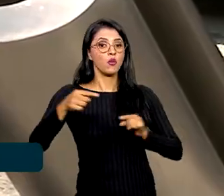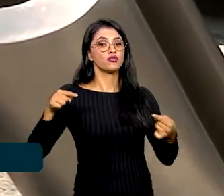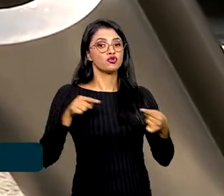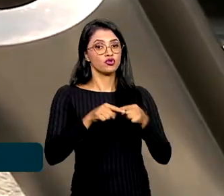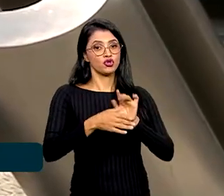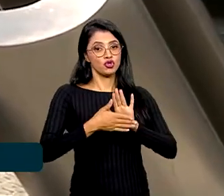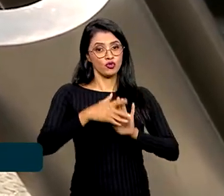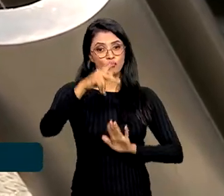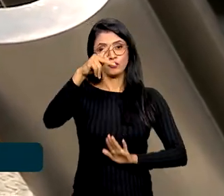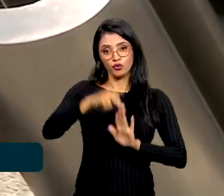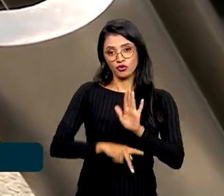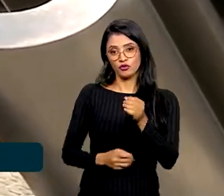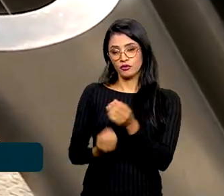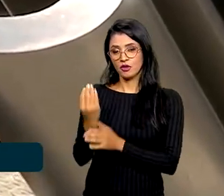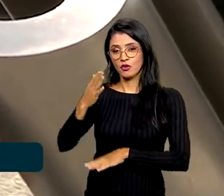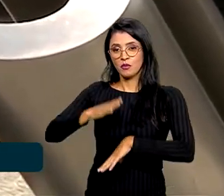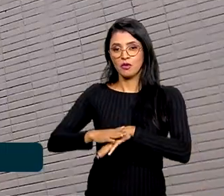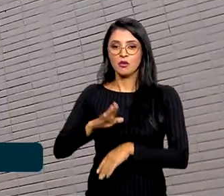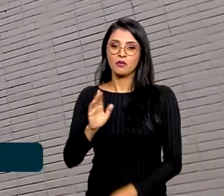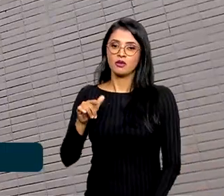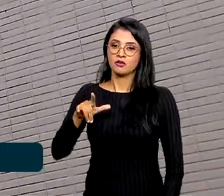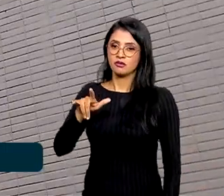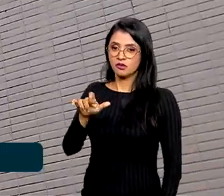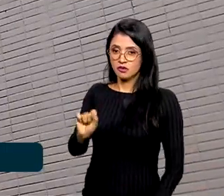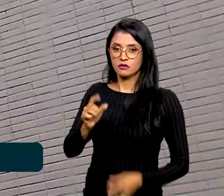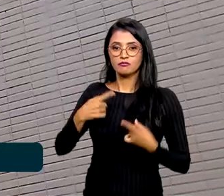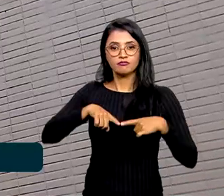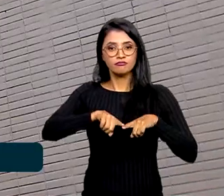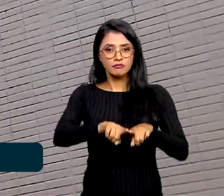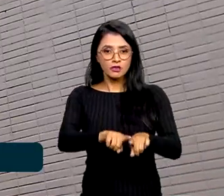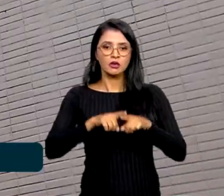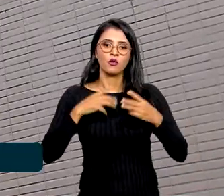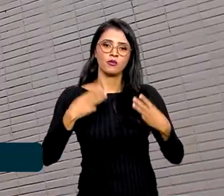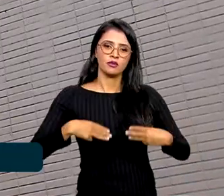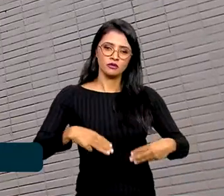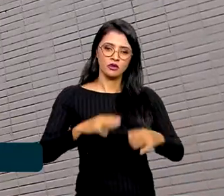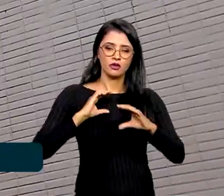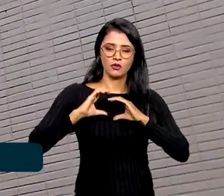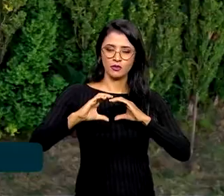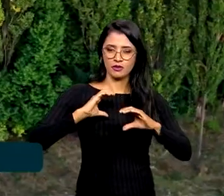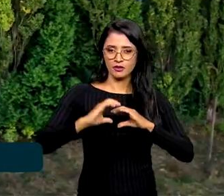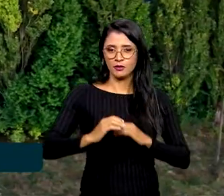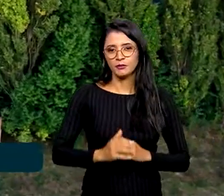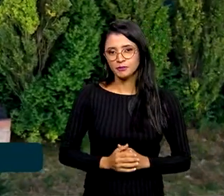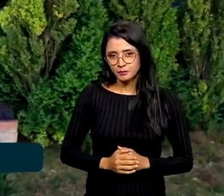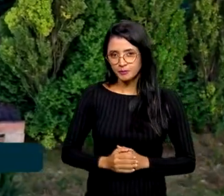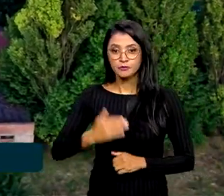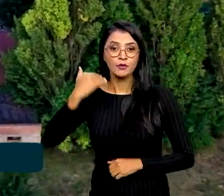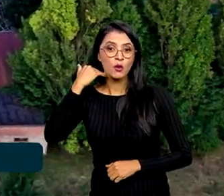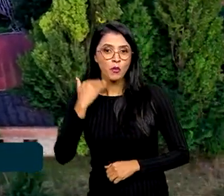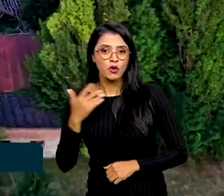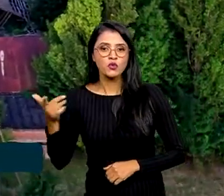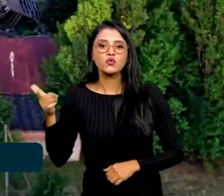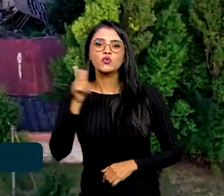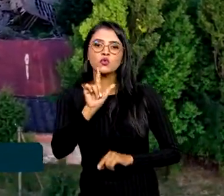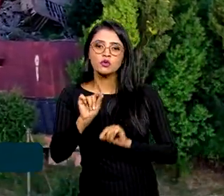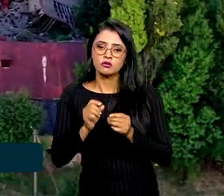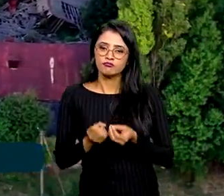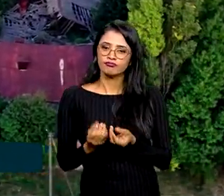do projeto elaborado pelo BNDES em parceria com o Ministério das Comunicações. O banco conseguiu